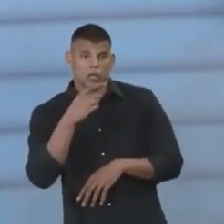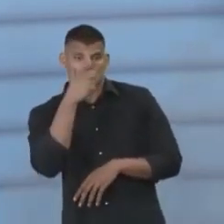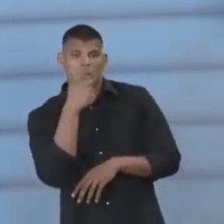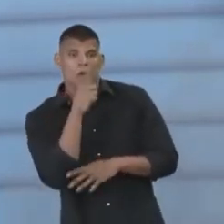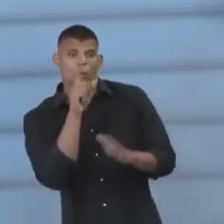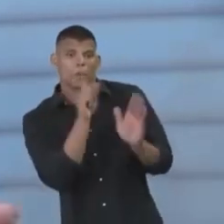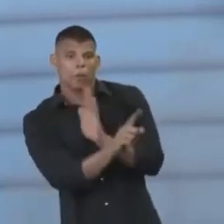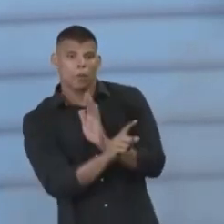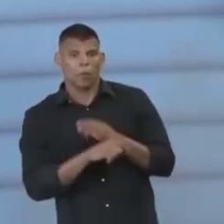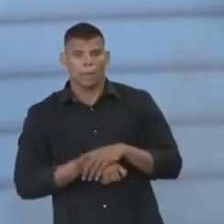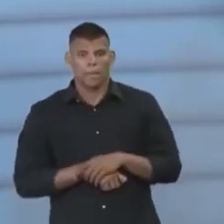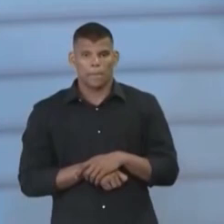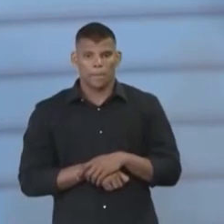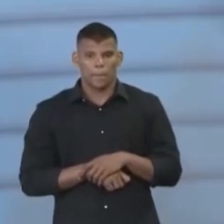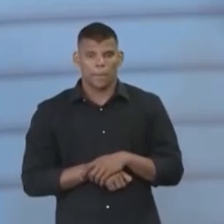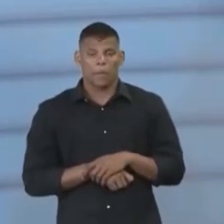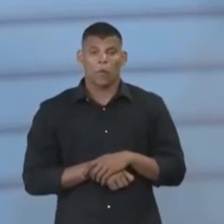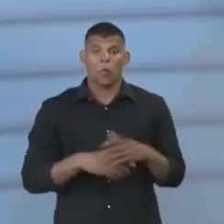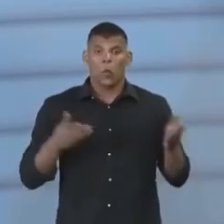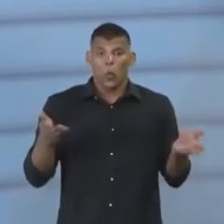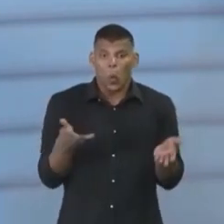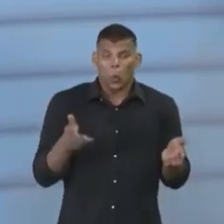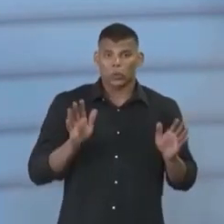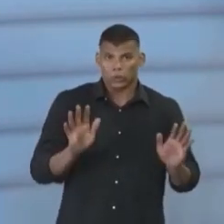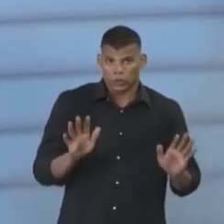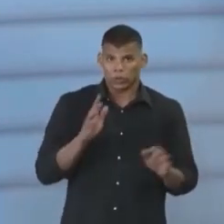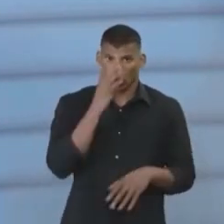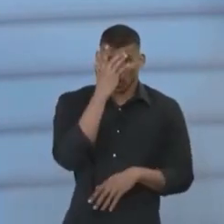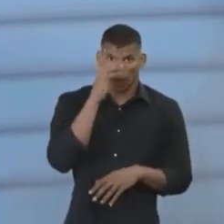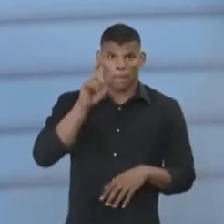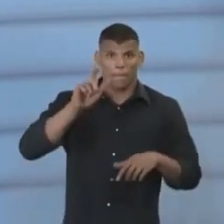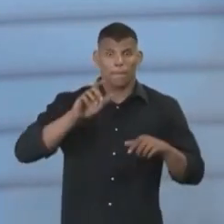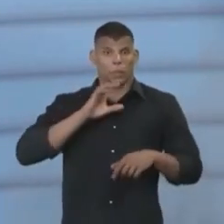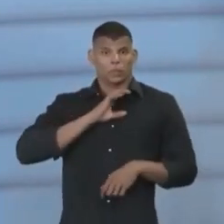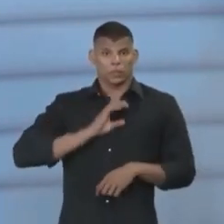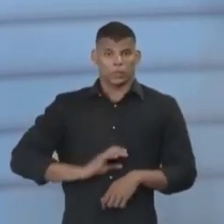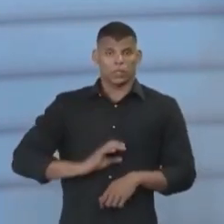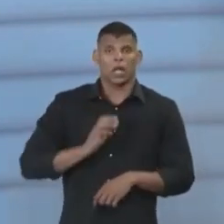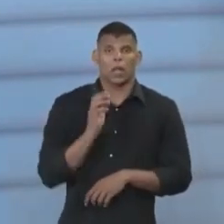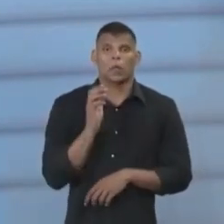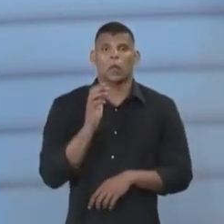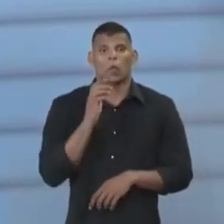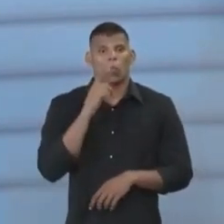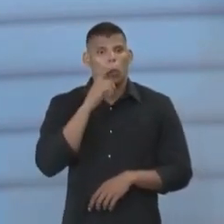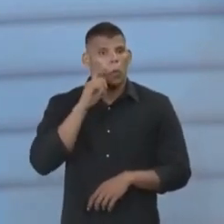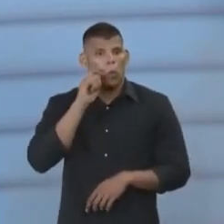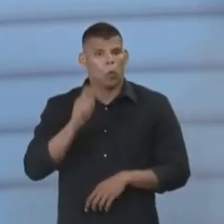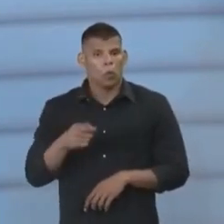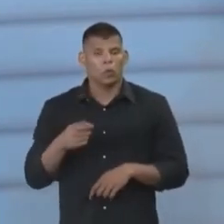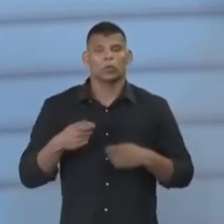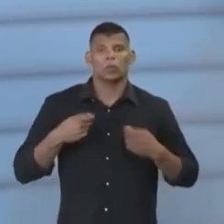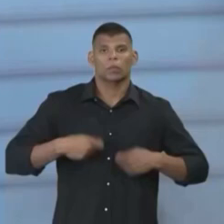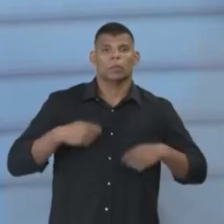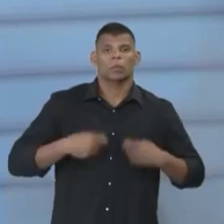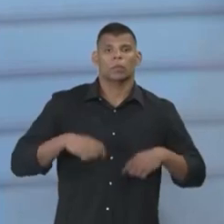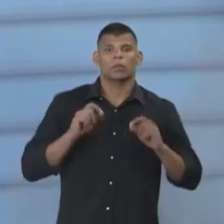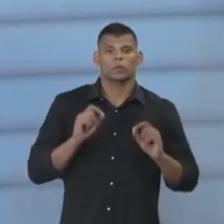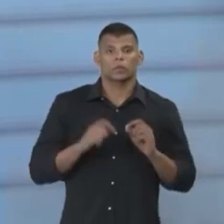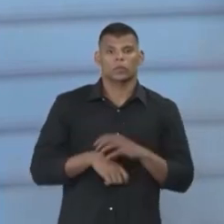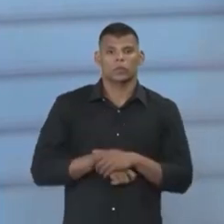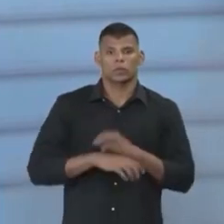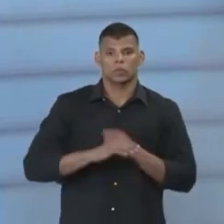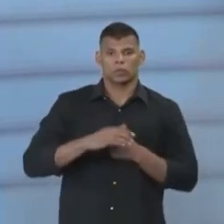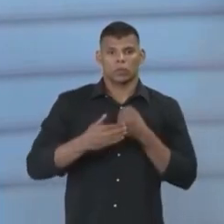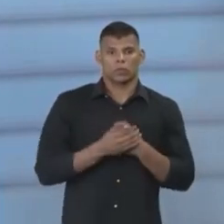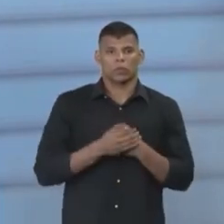qualquer cidadão ucraniano, ele precisa de proteção de dados ou de meio ambiente para viver?